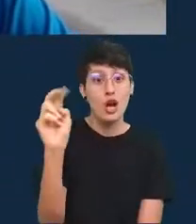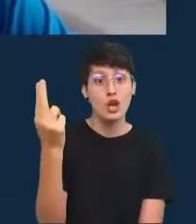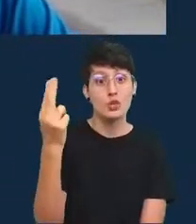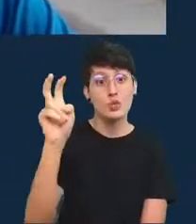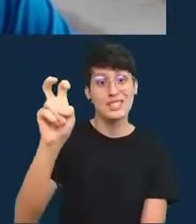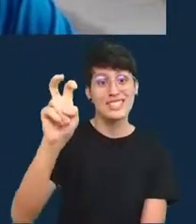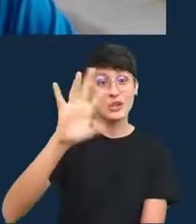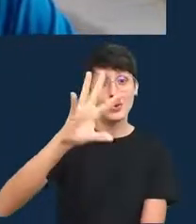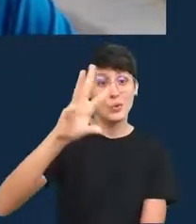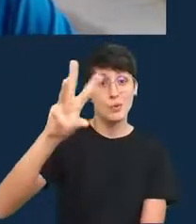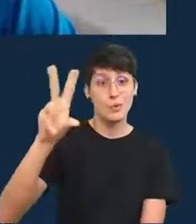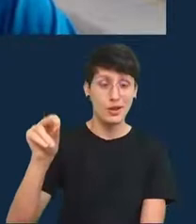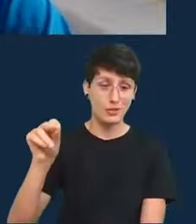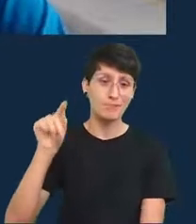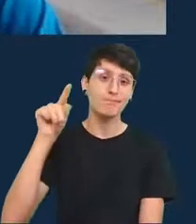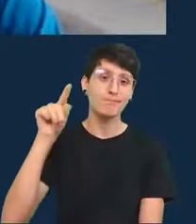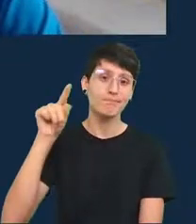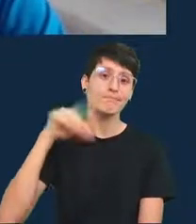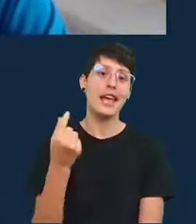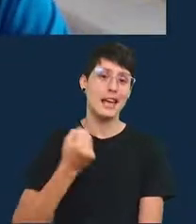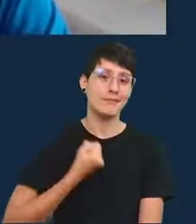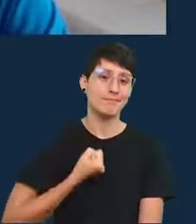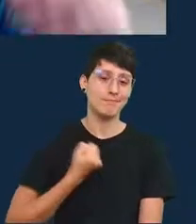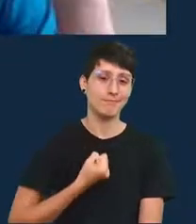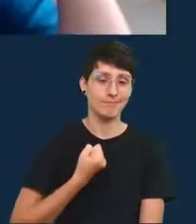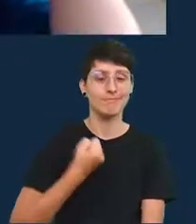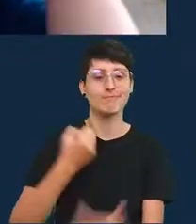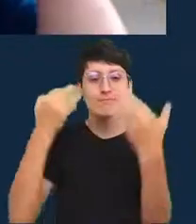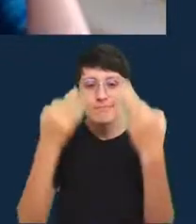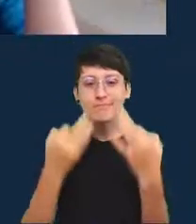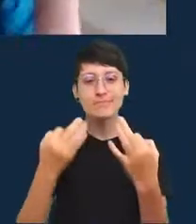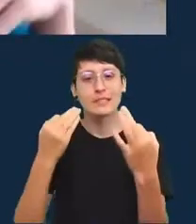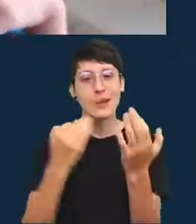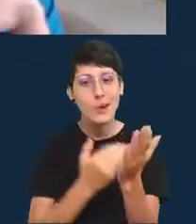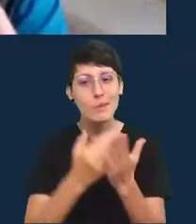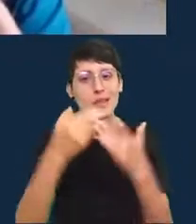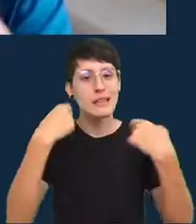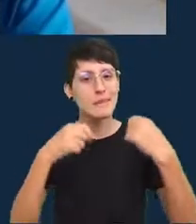há um valor na incerteza que a gente tem que começar a valorizar